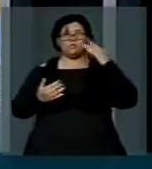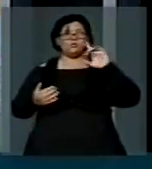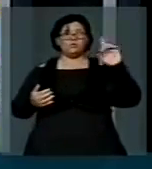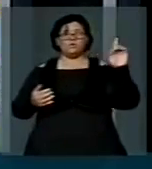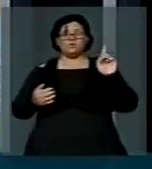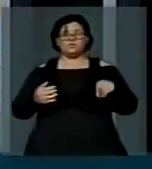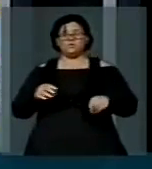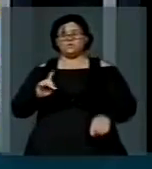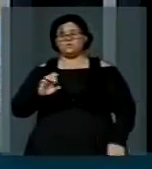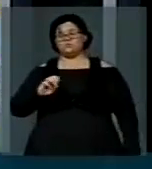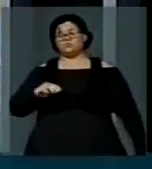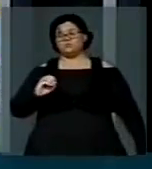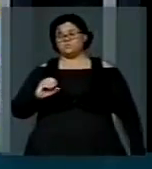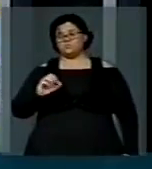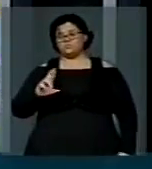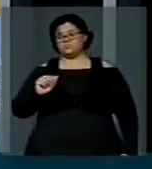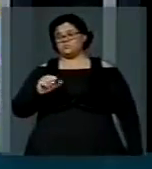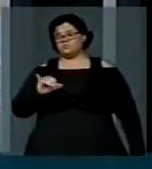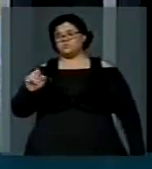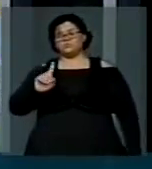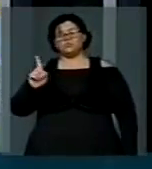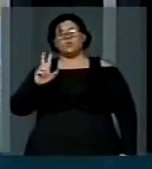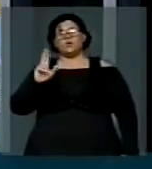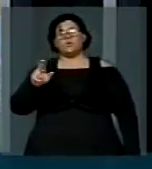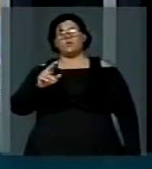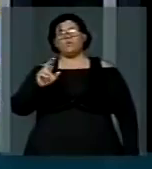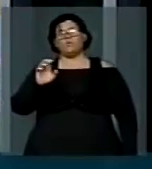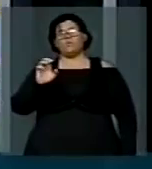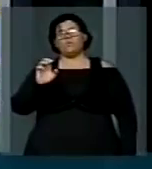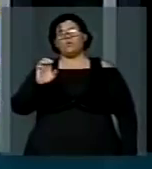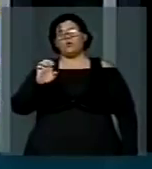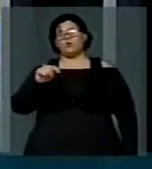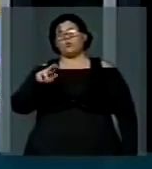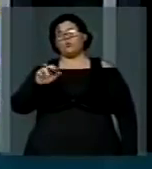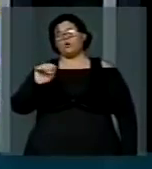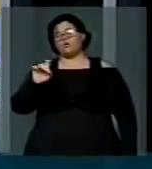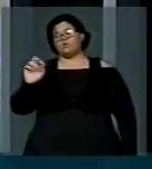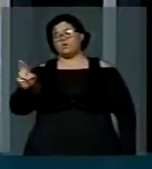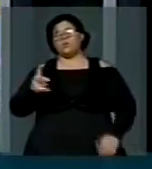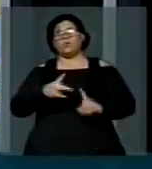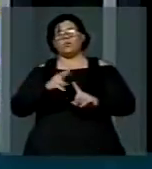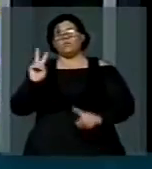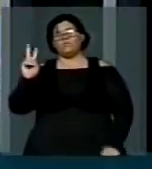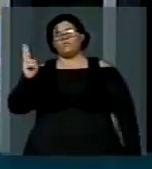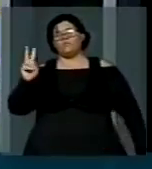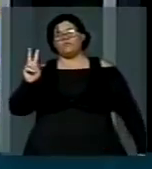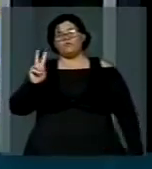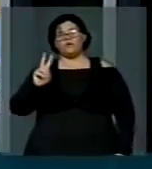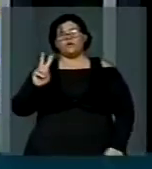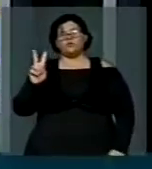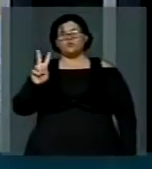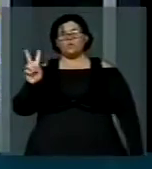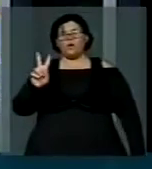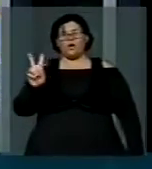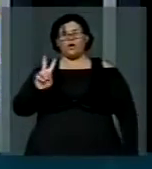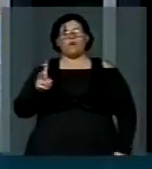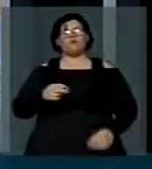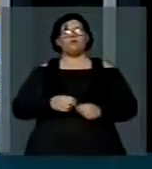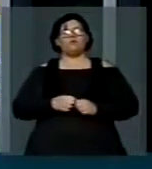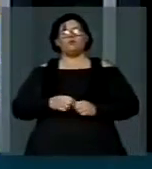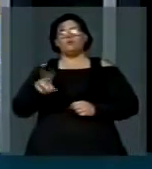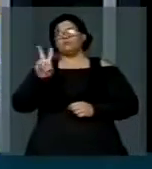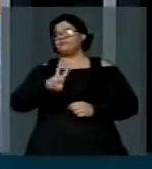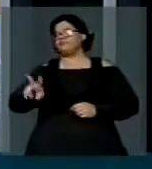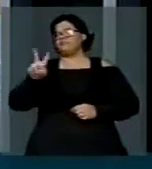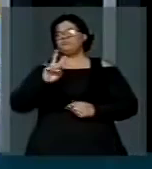democracia. Não é igual a Venezuela, o Equador, Cuba, que os governantes se perpetuam. Graças a Deus